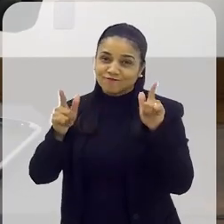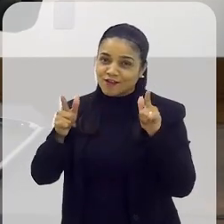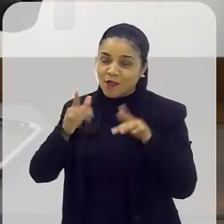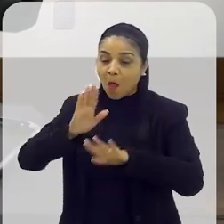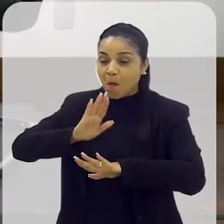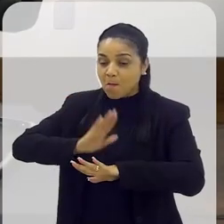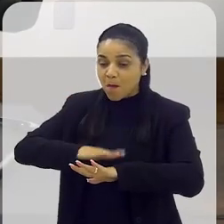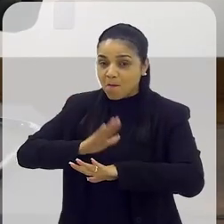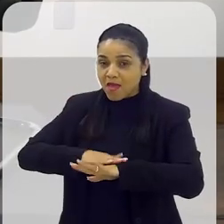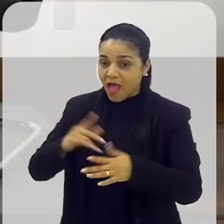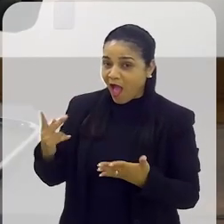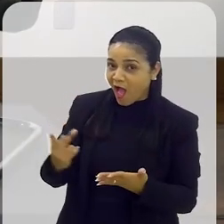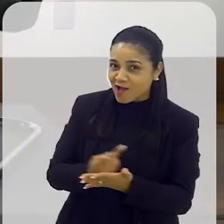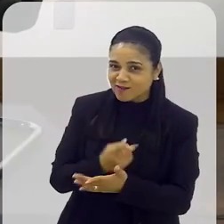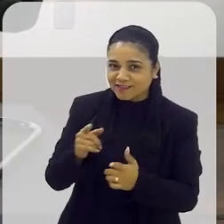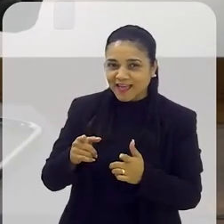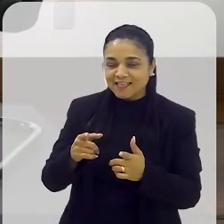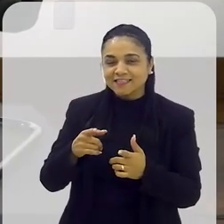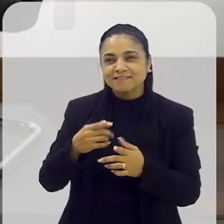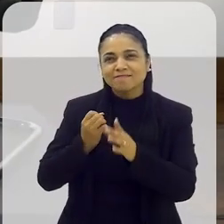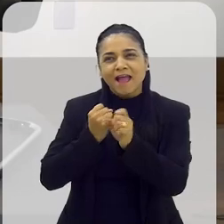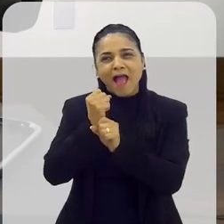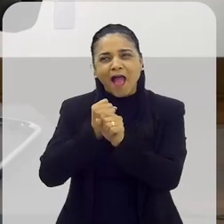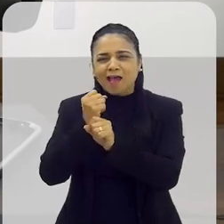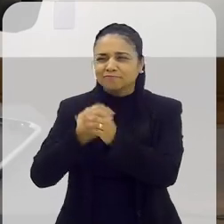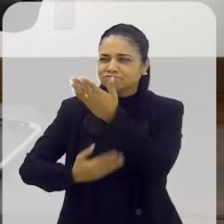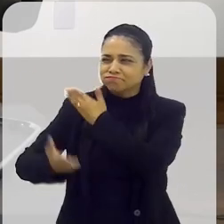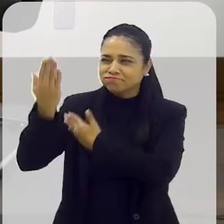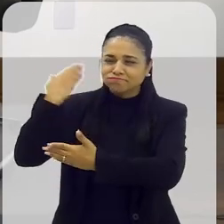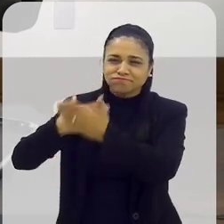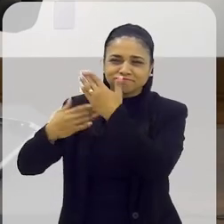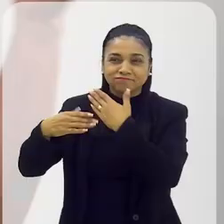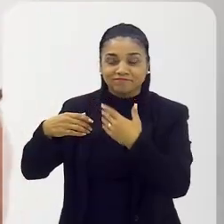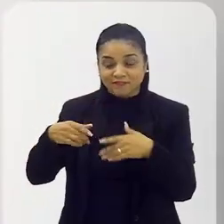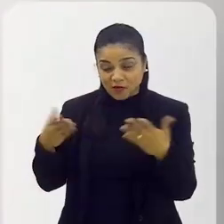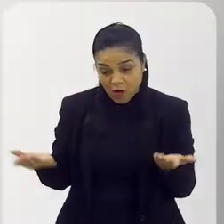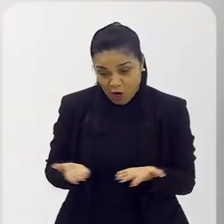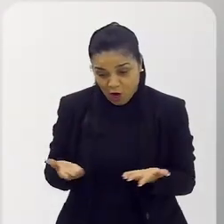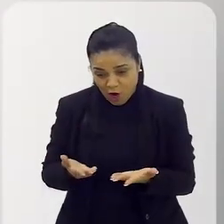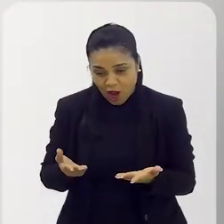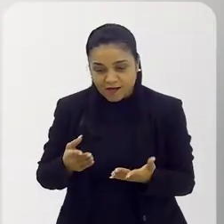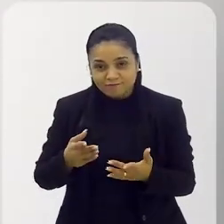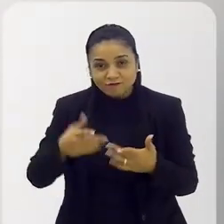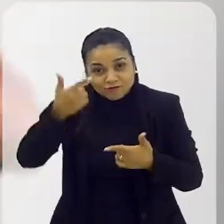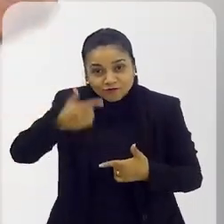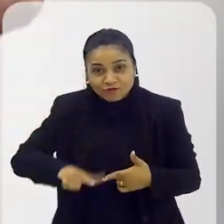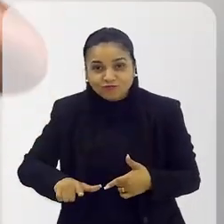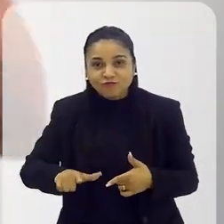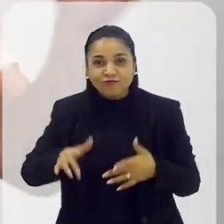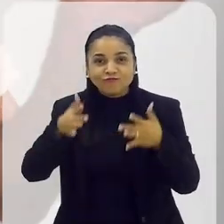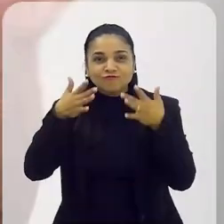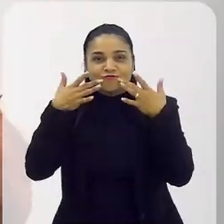acontece no momento que você está fazendo, você pode fazer uma peça de muitos anos atrás, e aí, como você vai montar agora,